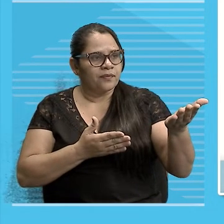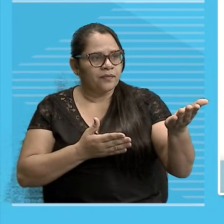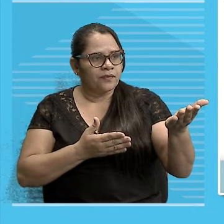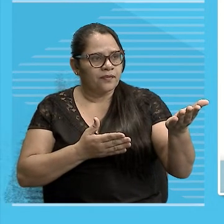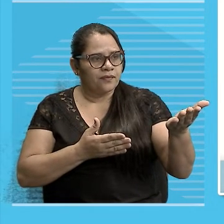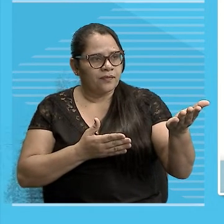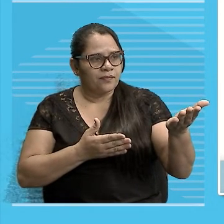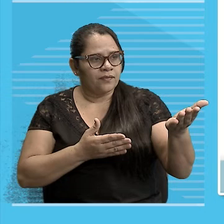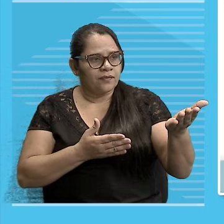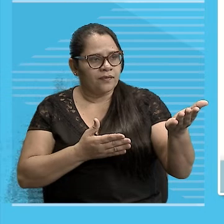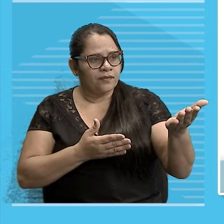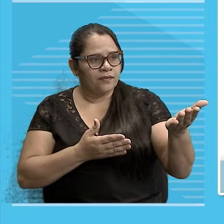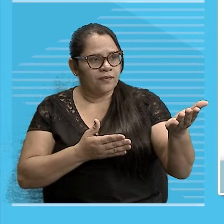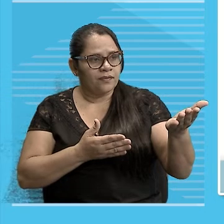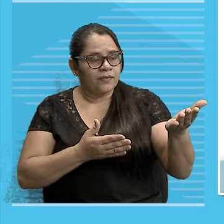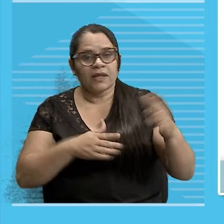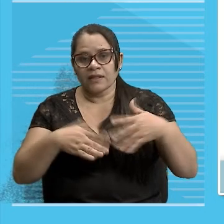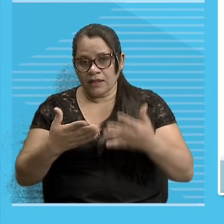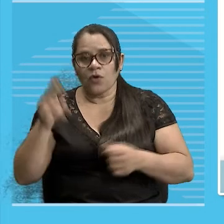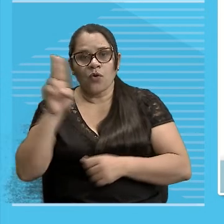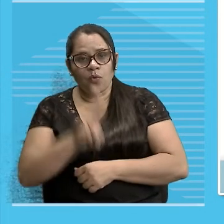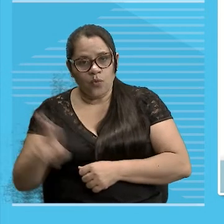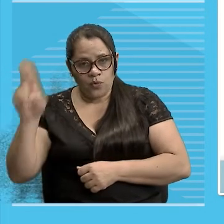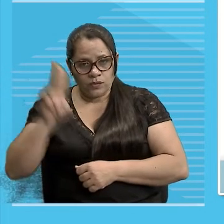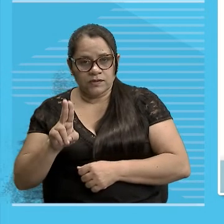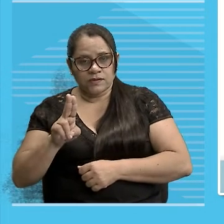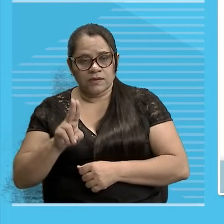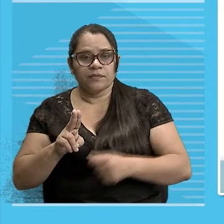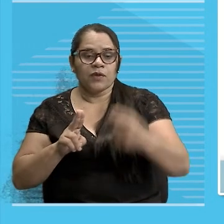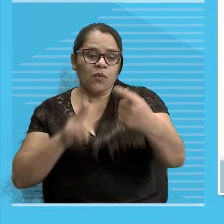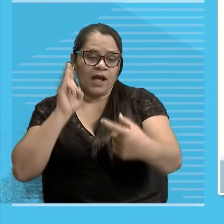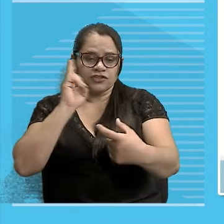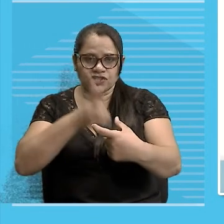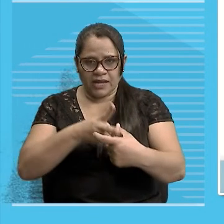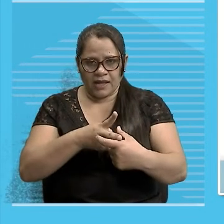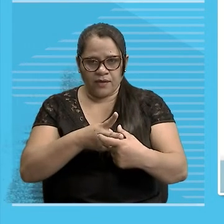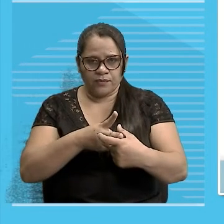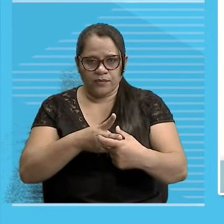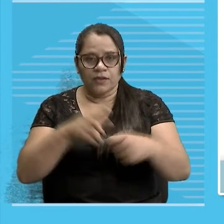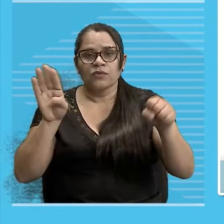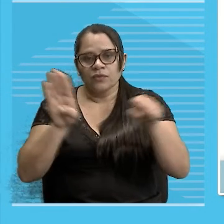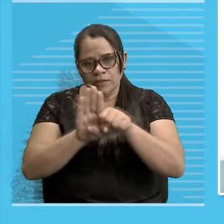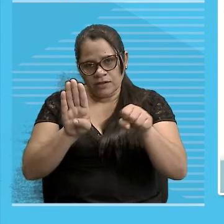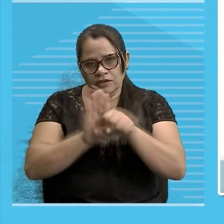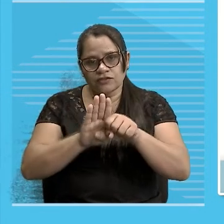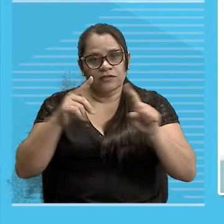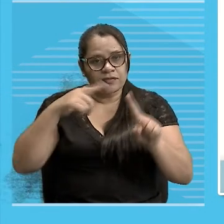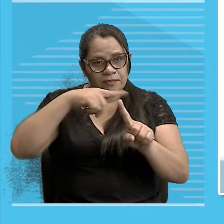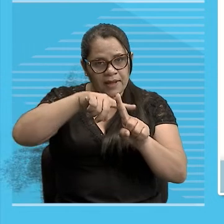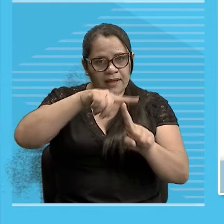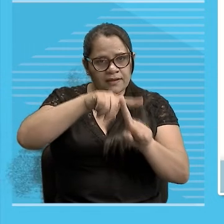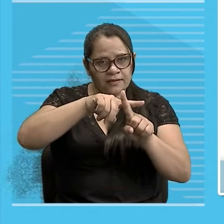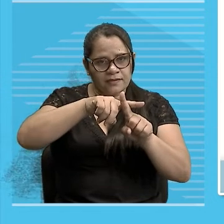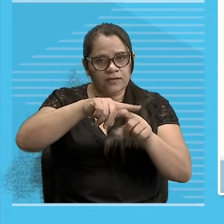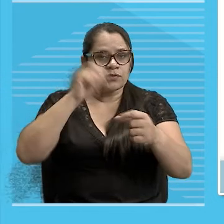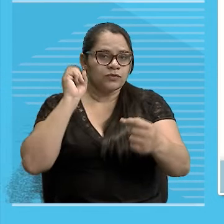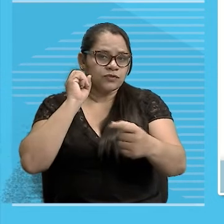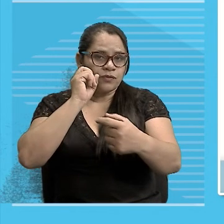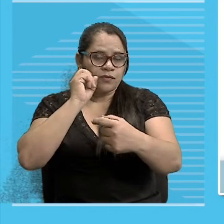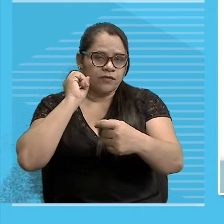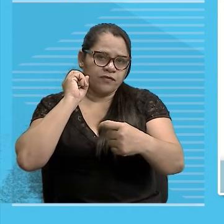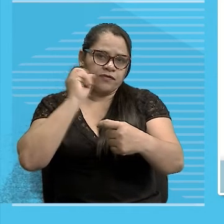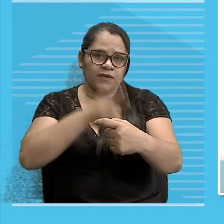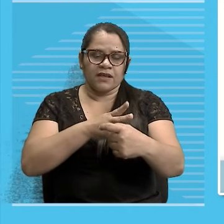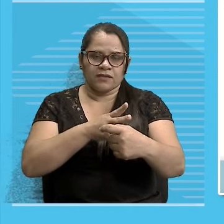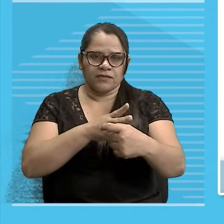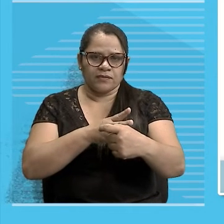Aí Você pega o radical Do substantivo primitivo E junta com o sufixo Aria Esse sufixo É uma forma